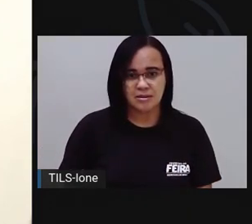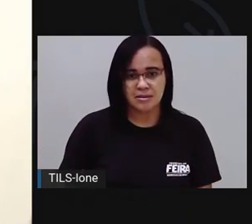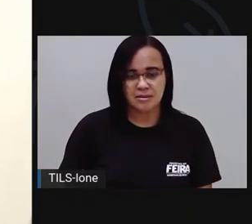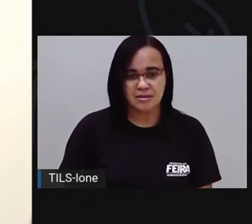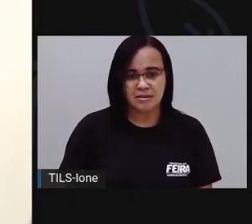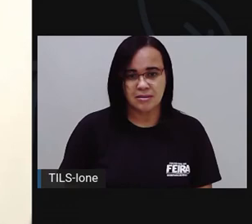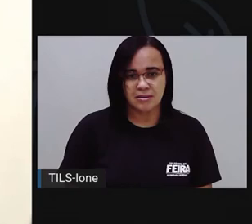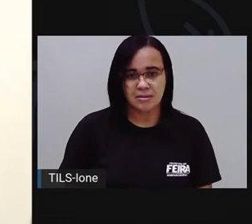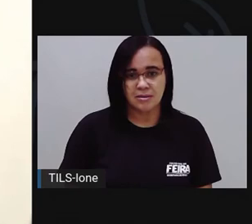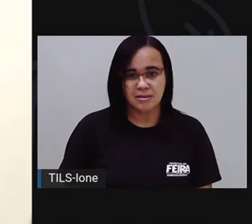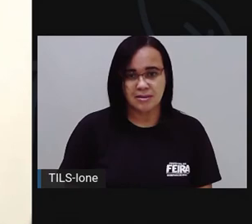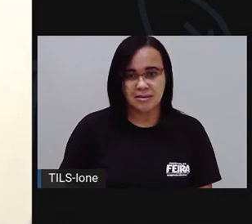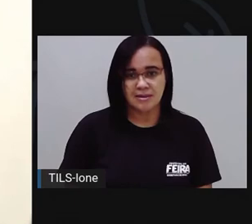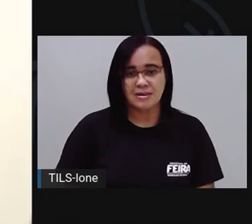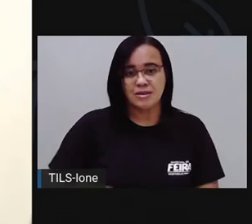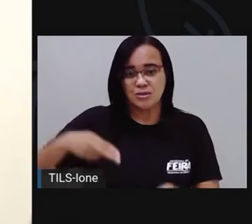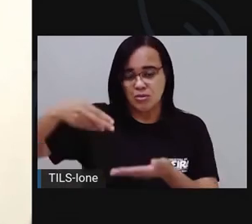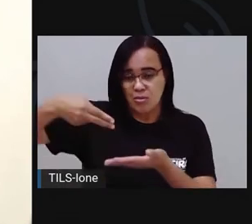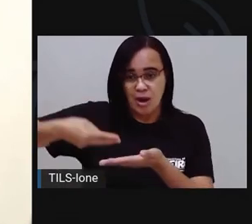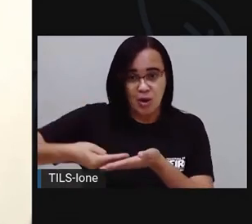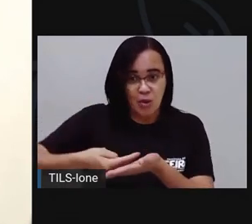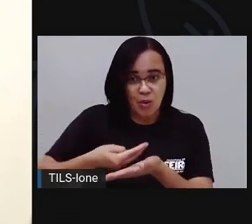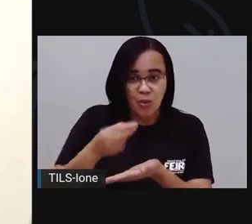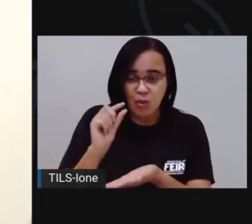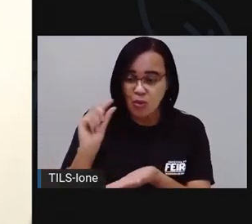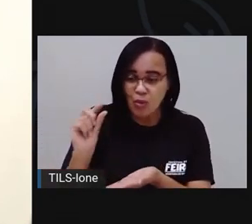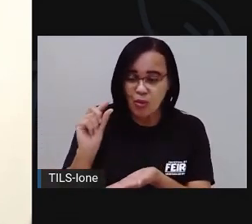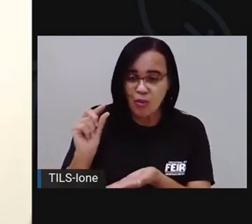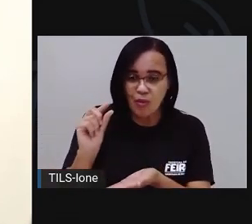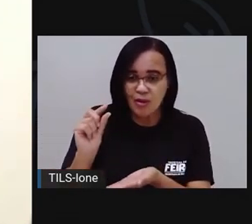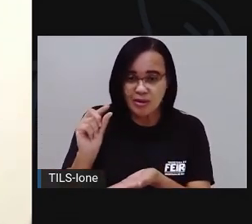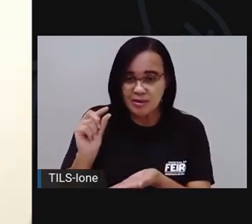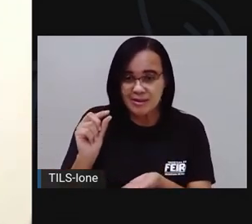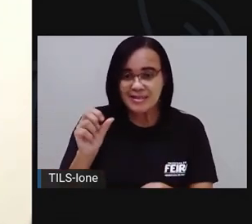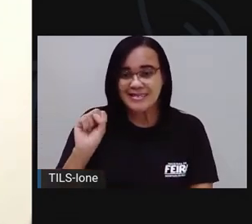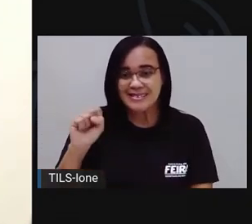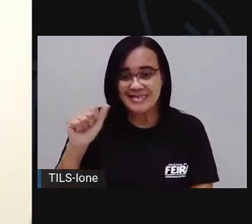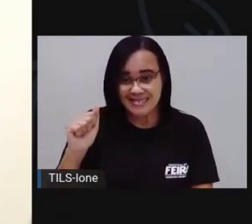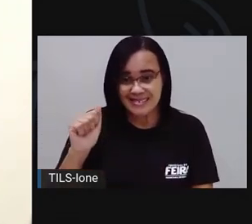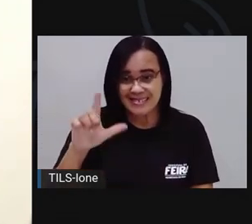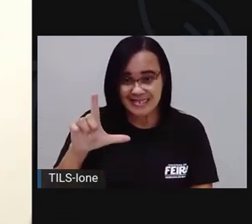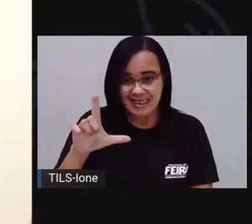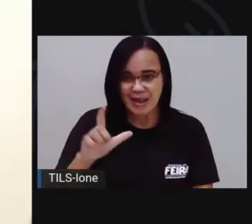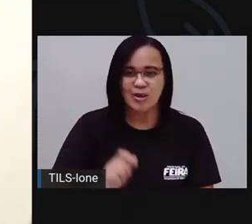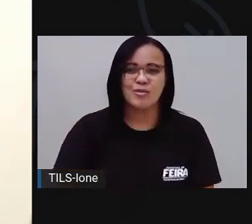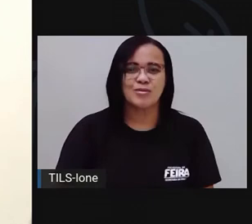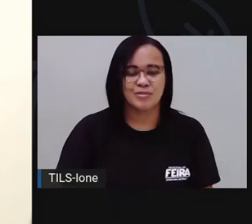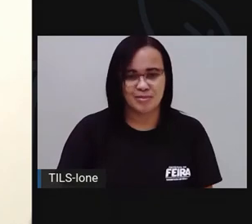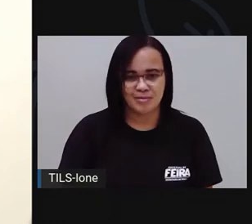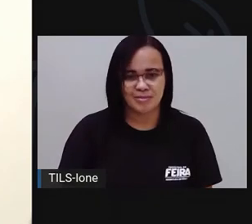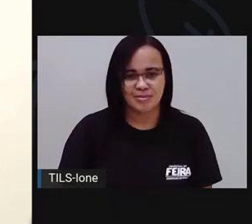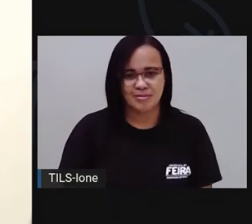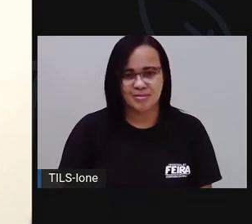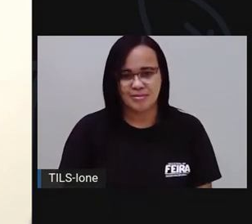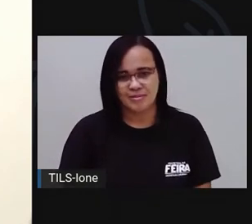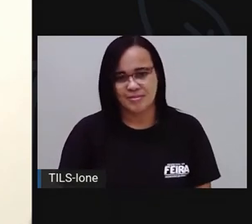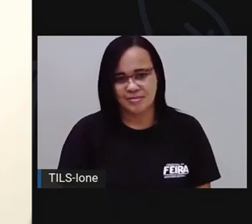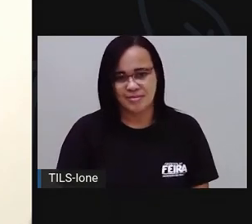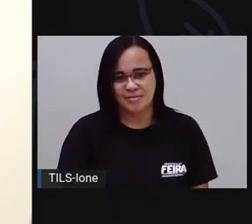Uma xícara não. Uma colher. Rasa de sal. Não bota muito sal, não. A Pró. Ó.